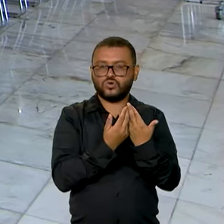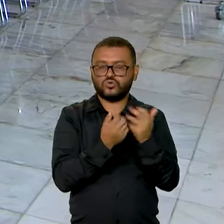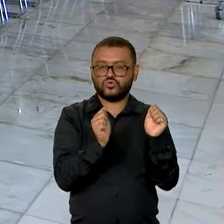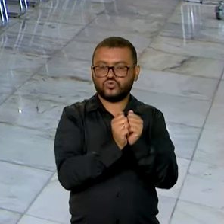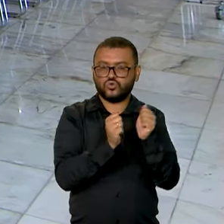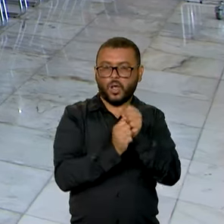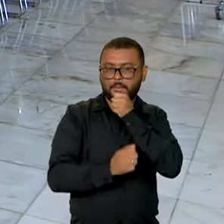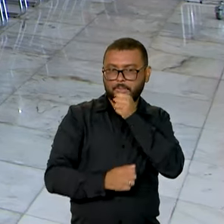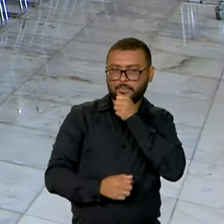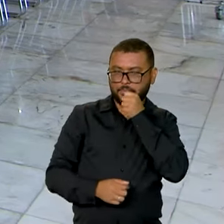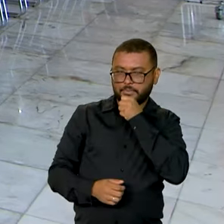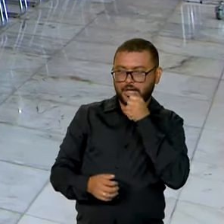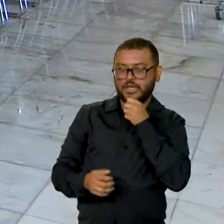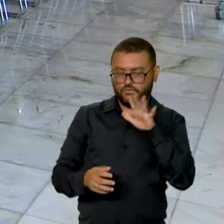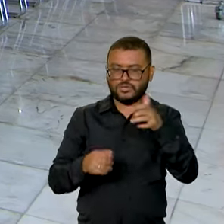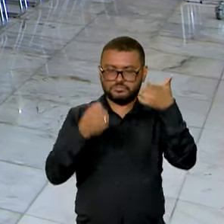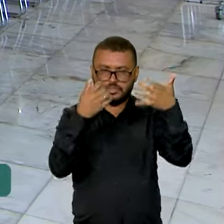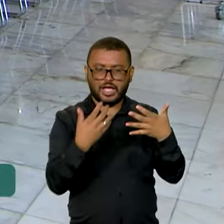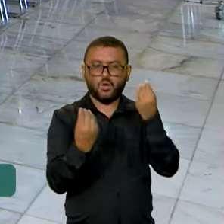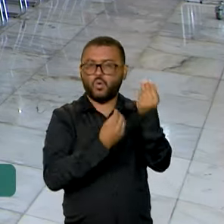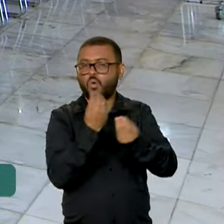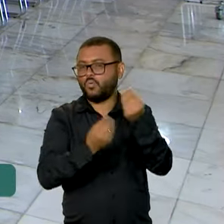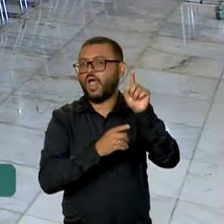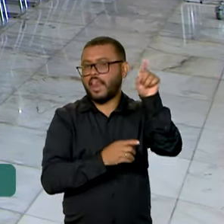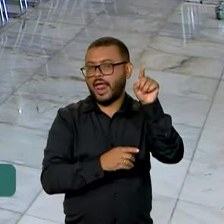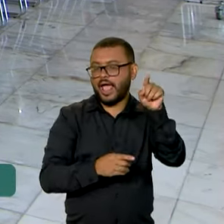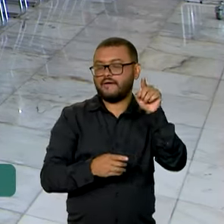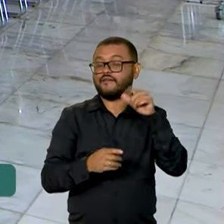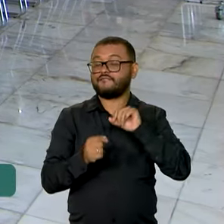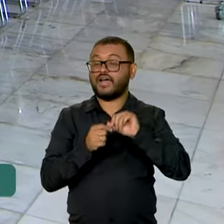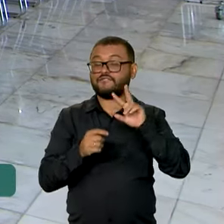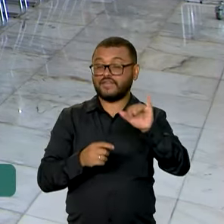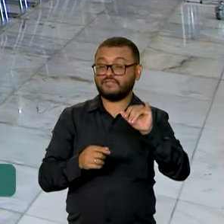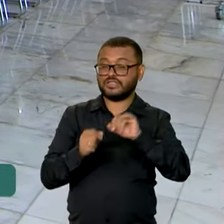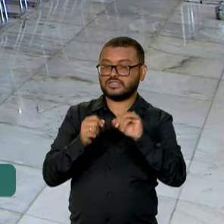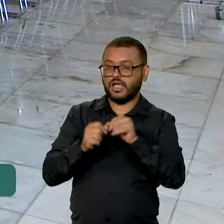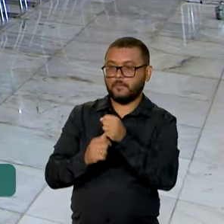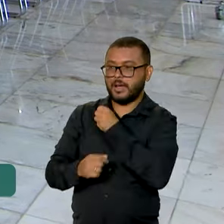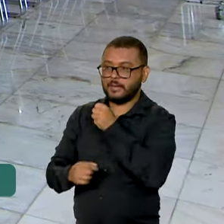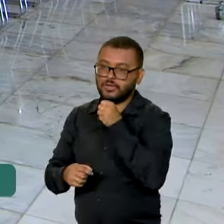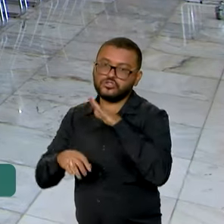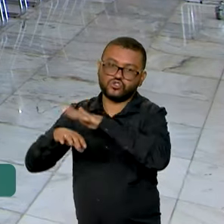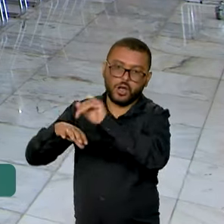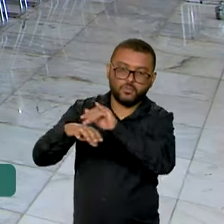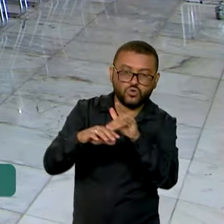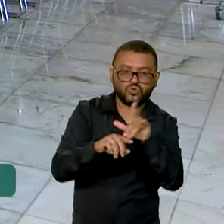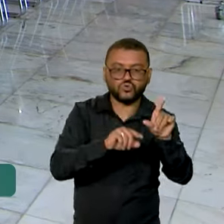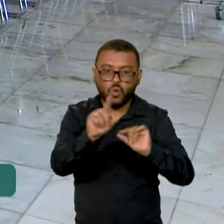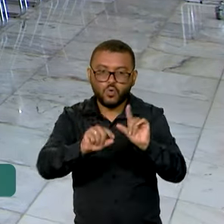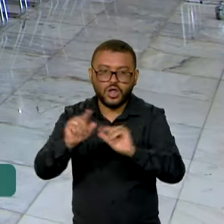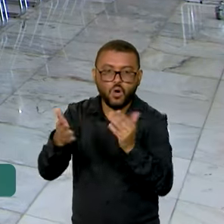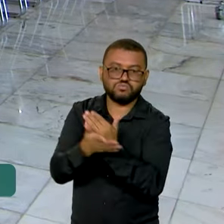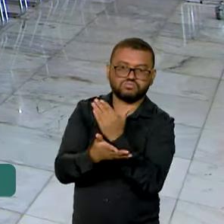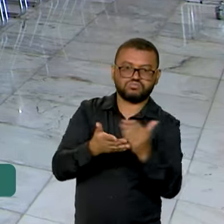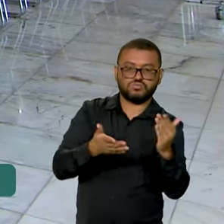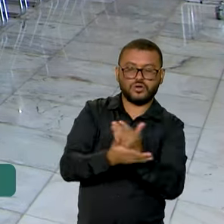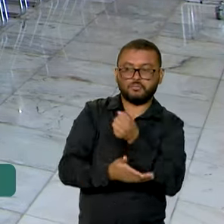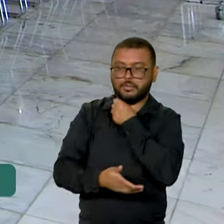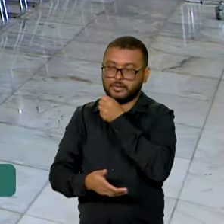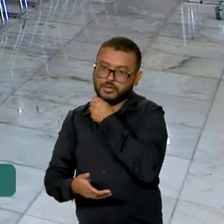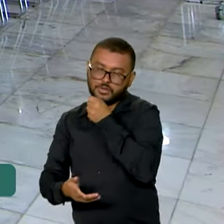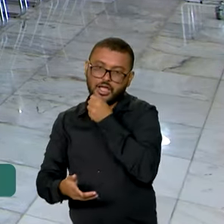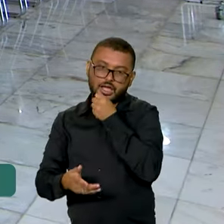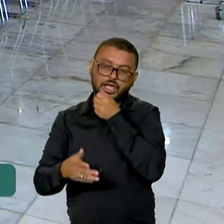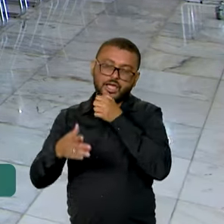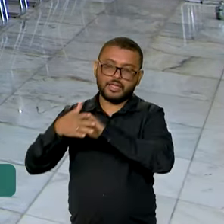Palácio do Planalto. Só para explicar um pouquinho como é que funciona a dinâmica, são jornalistas convidados, tanto setoristas quanto de outras